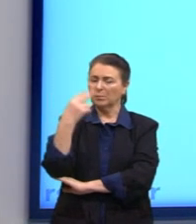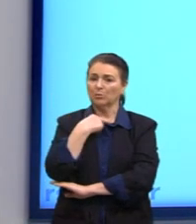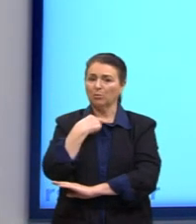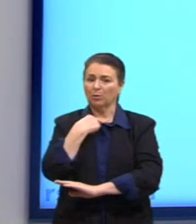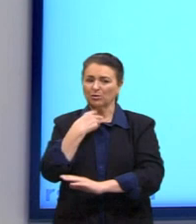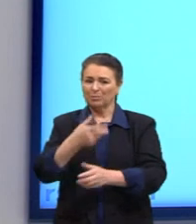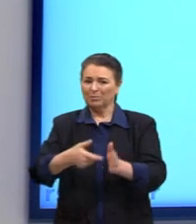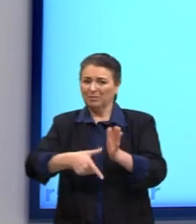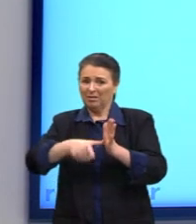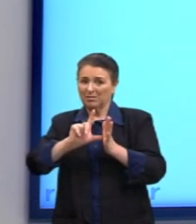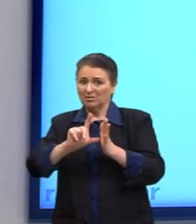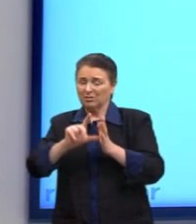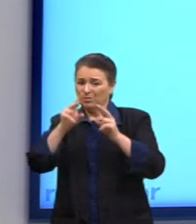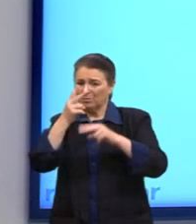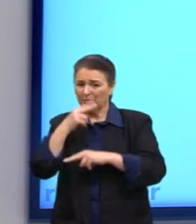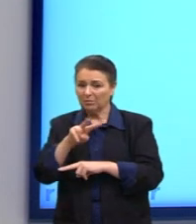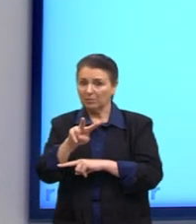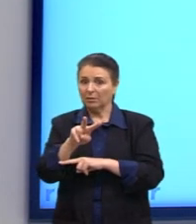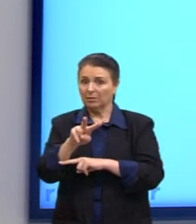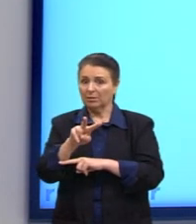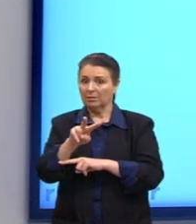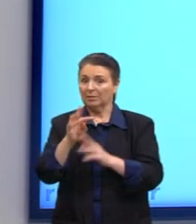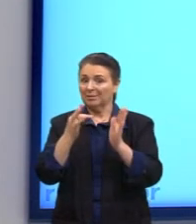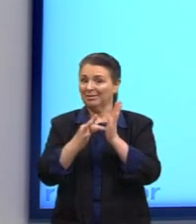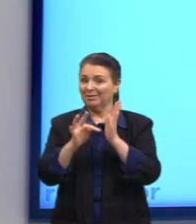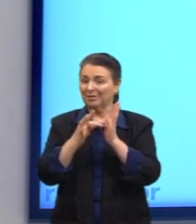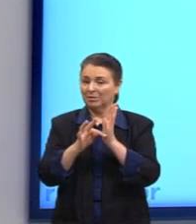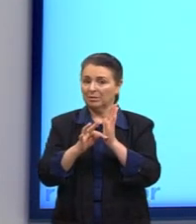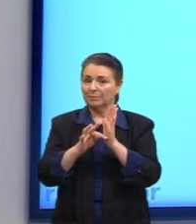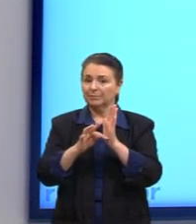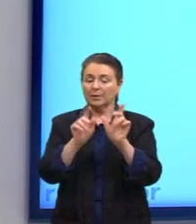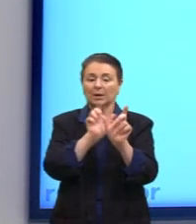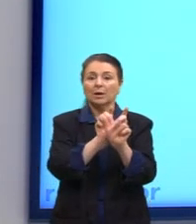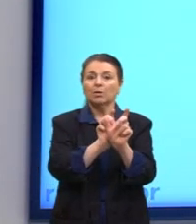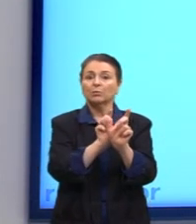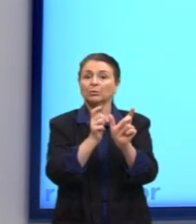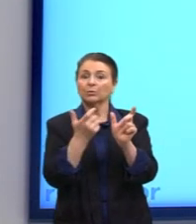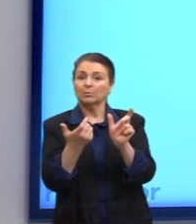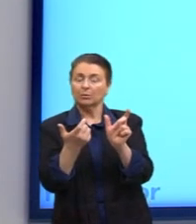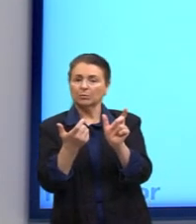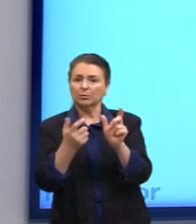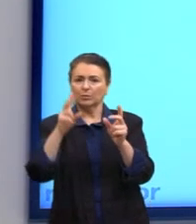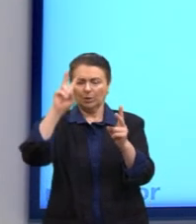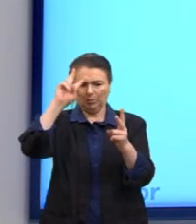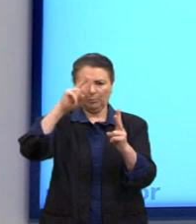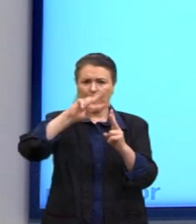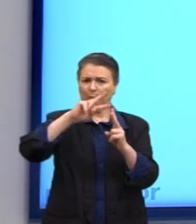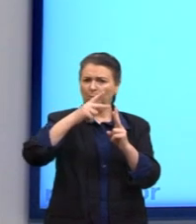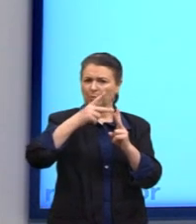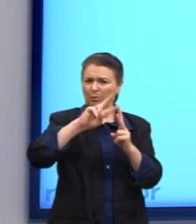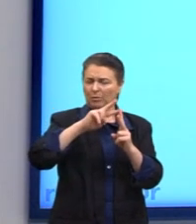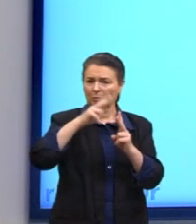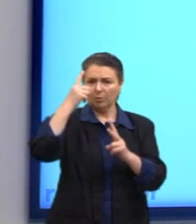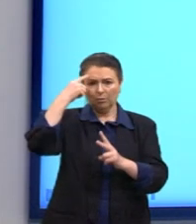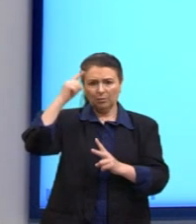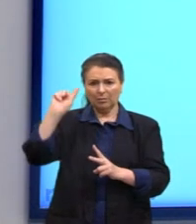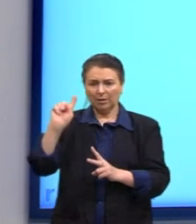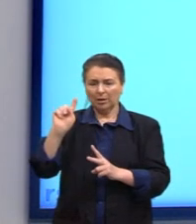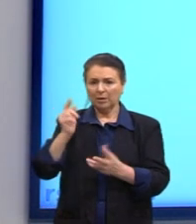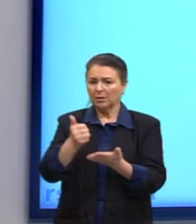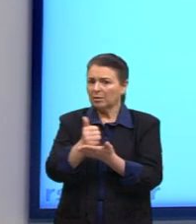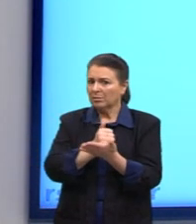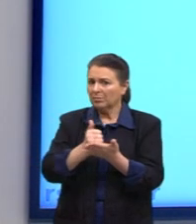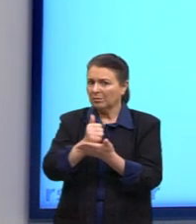teoria, aqui já é uma lei científica, né. Sinônimo de hipótese, também não, né. Uma ideia sem base em observação e